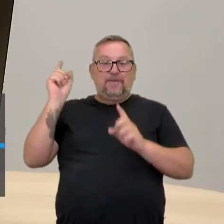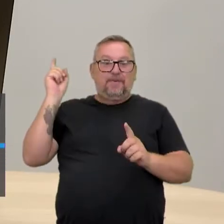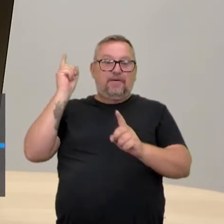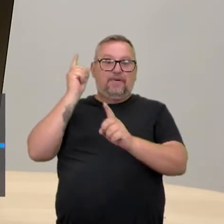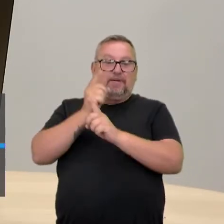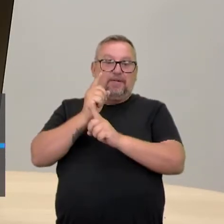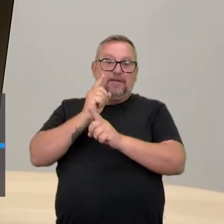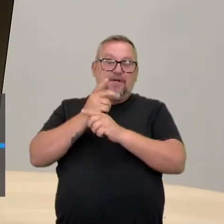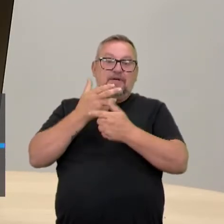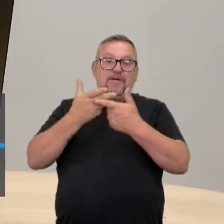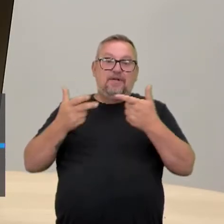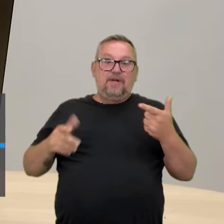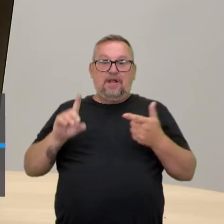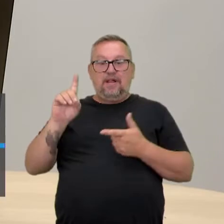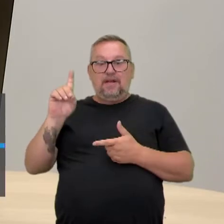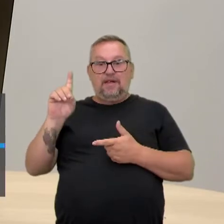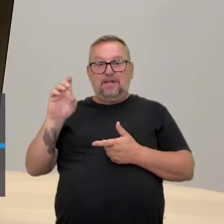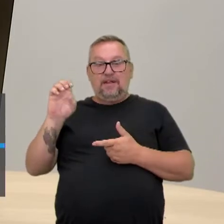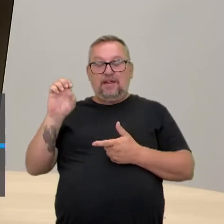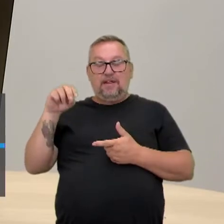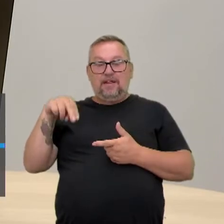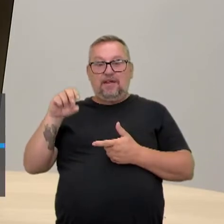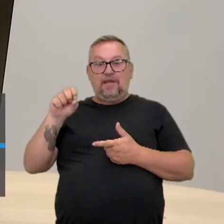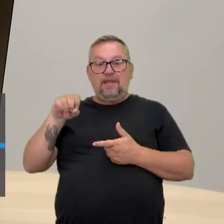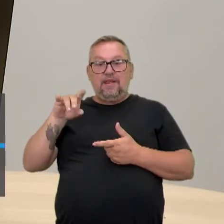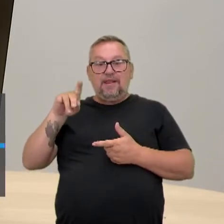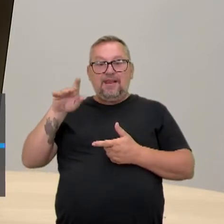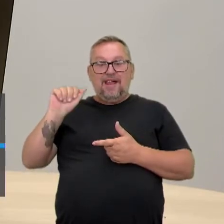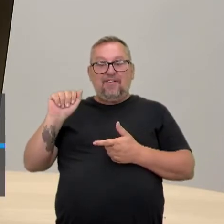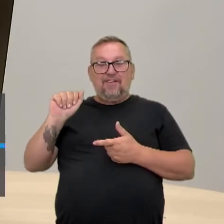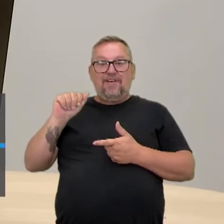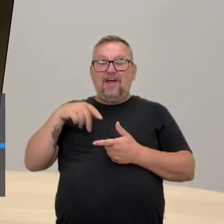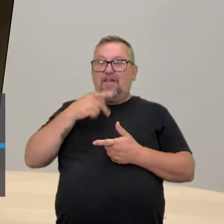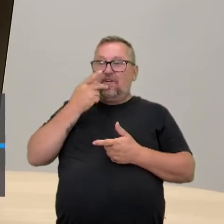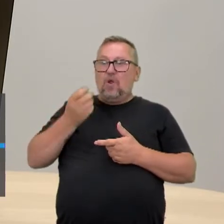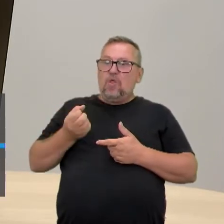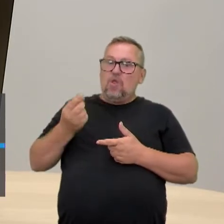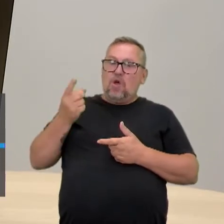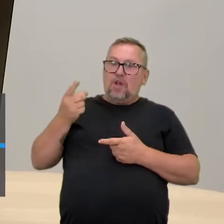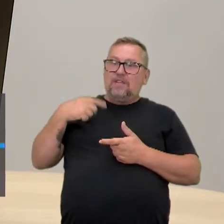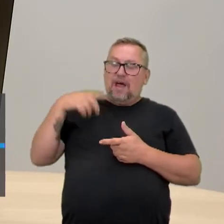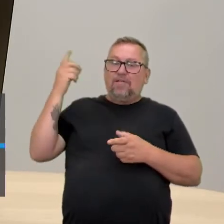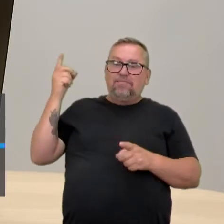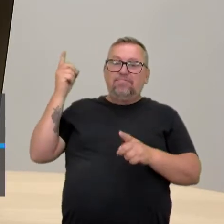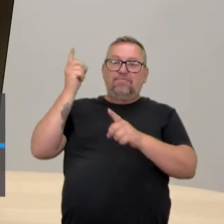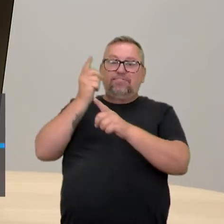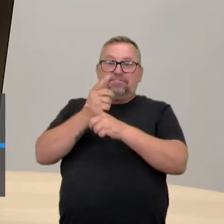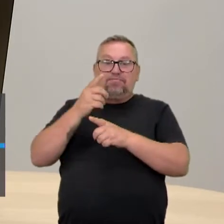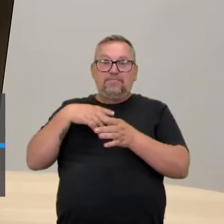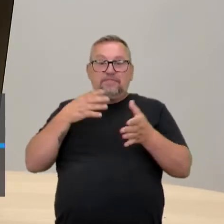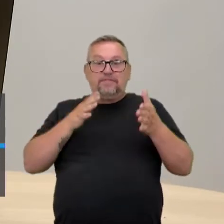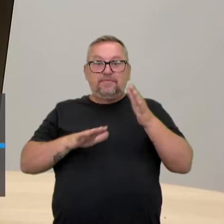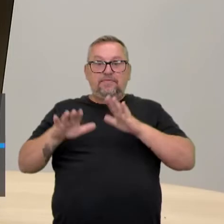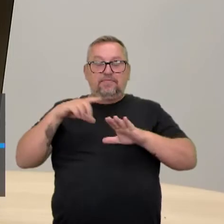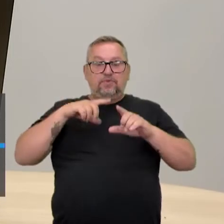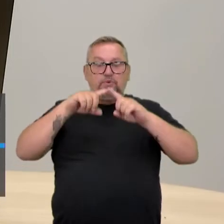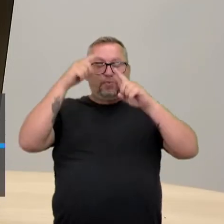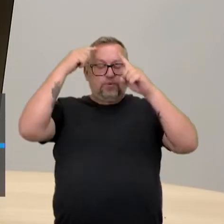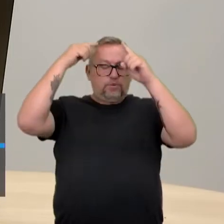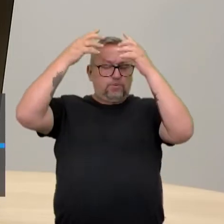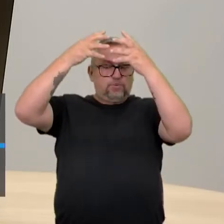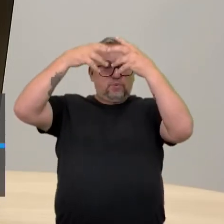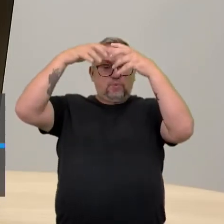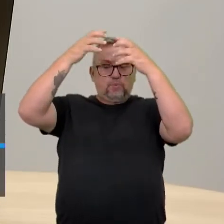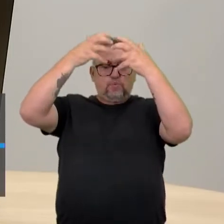lá a questão da densidade, né? Eureca! Descobri! Talvez aquilo já estivesse se formando ali na cabeça